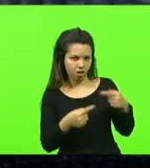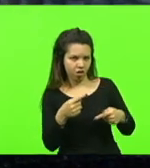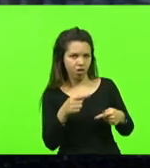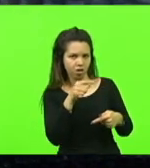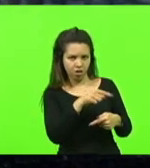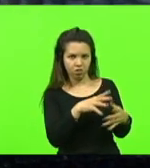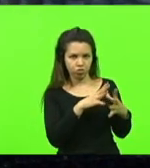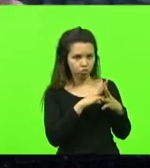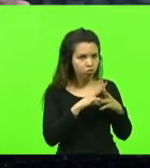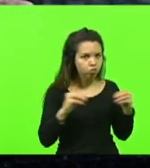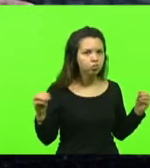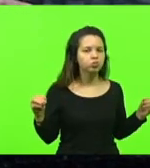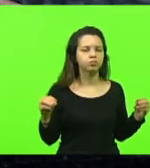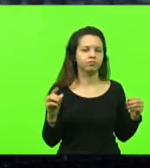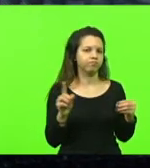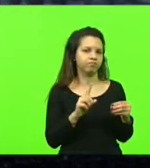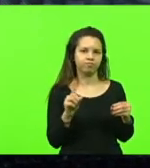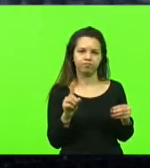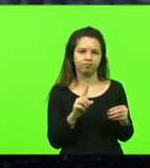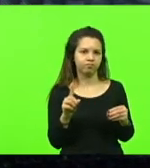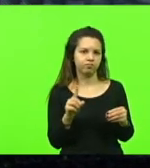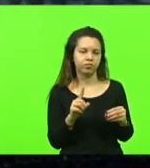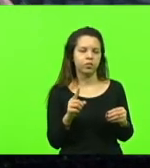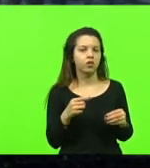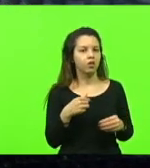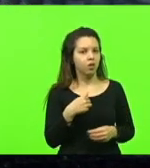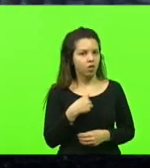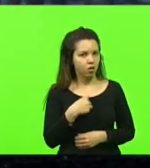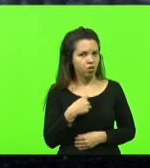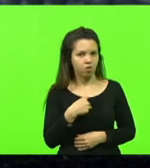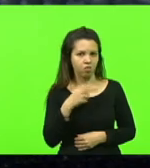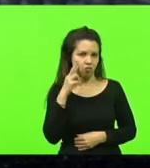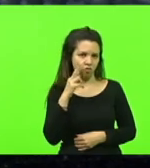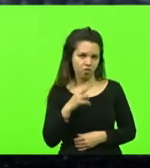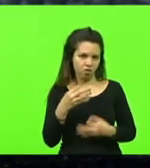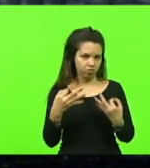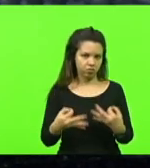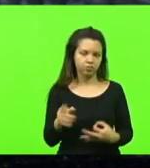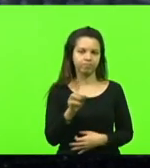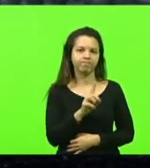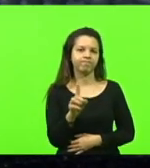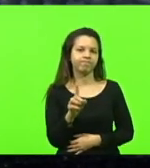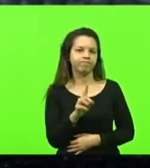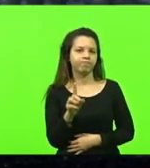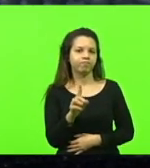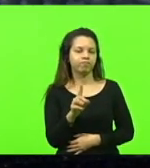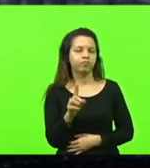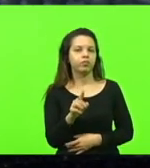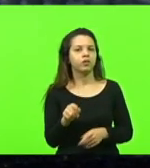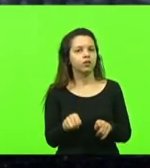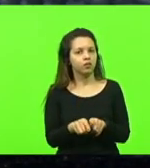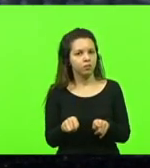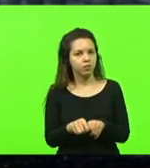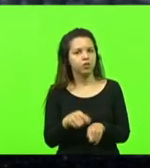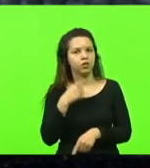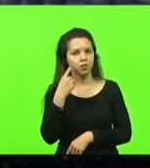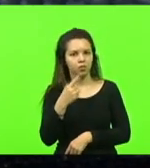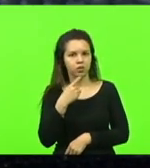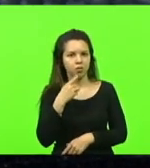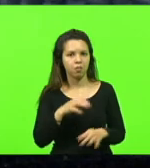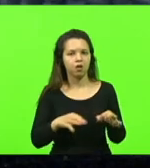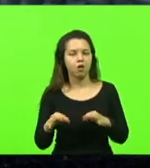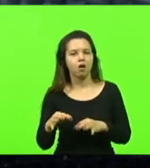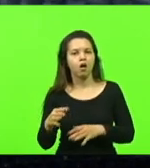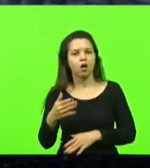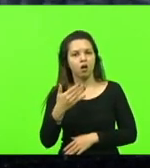existir, simplesmente isso, eu não vejo lógica nisso. E é uma prerrogativa do deputado fazer requerimento para convidar